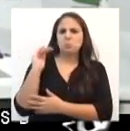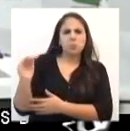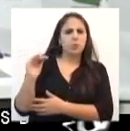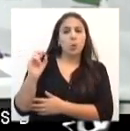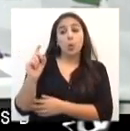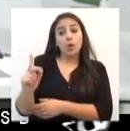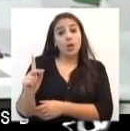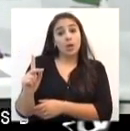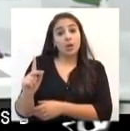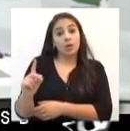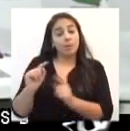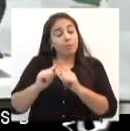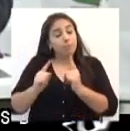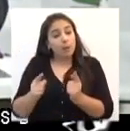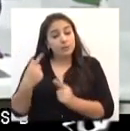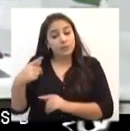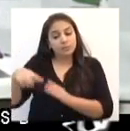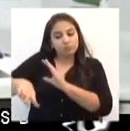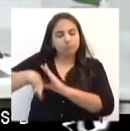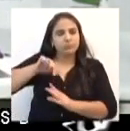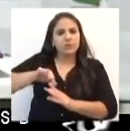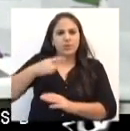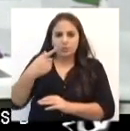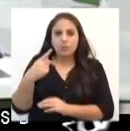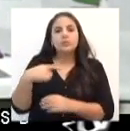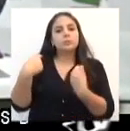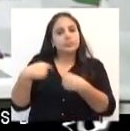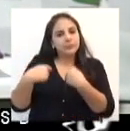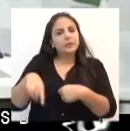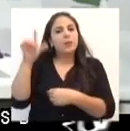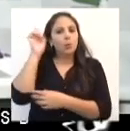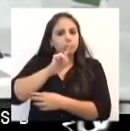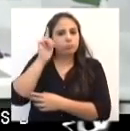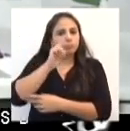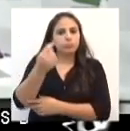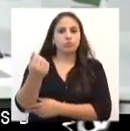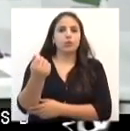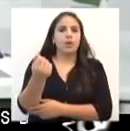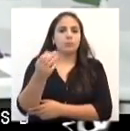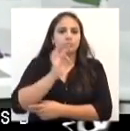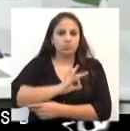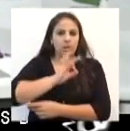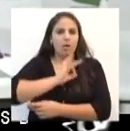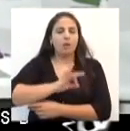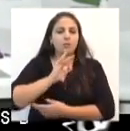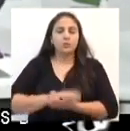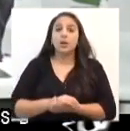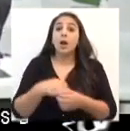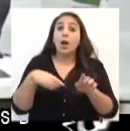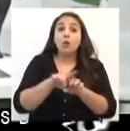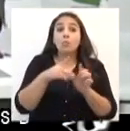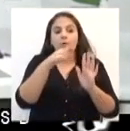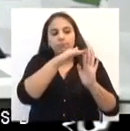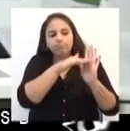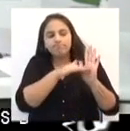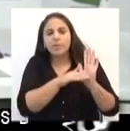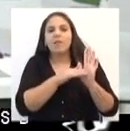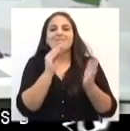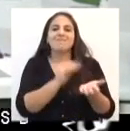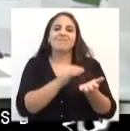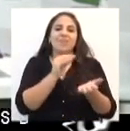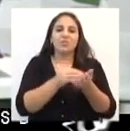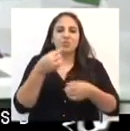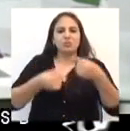mas é esta decisão e vocês merecem ganhar. Agora, as pautas que faltam discutir, os